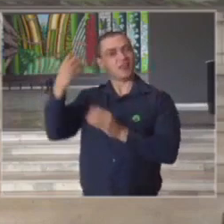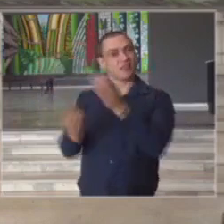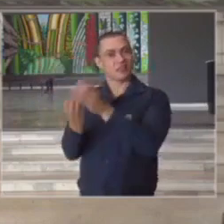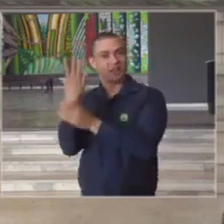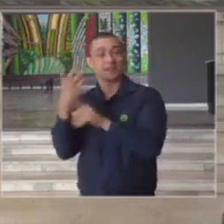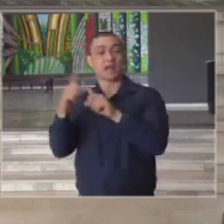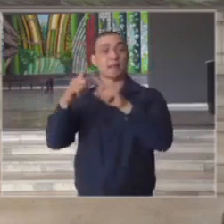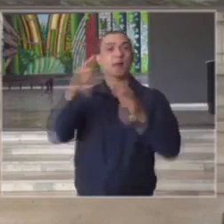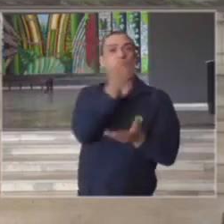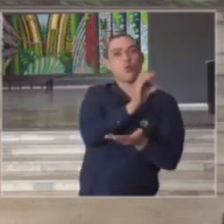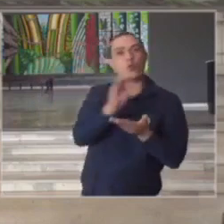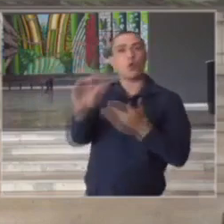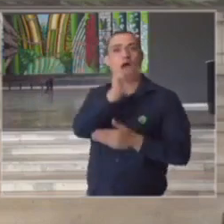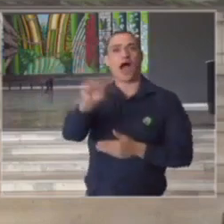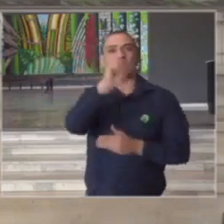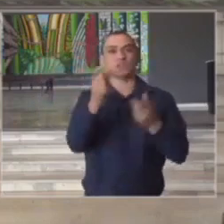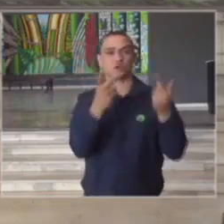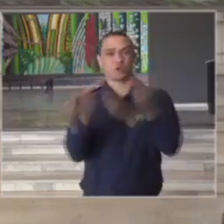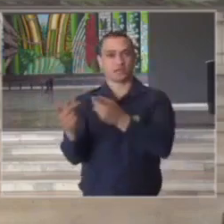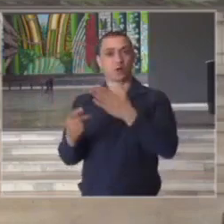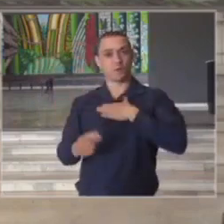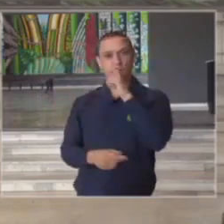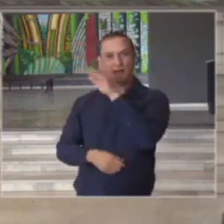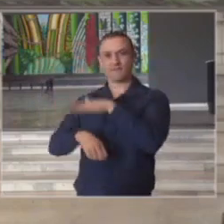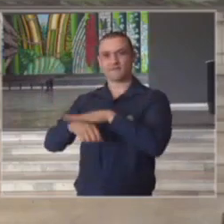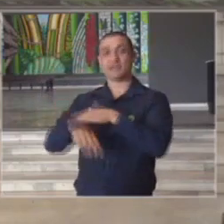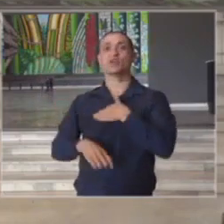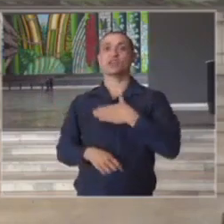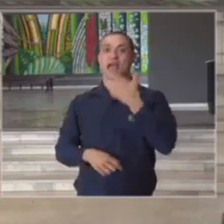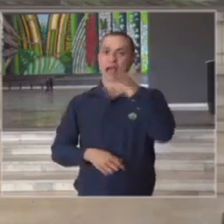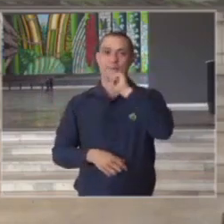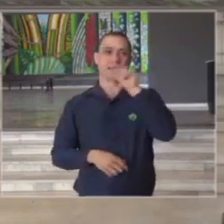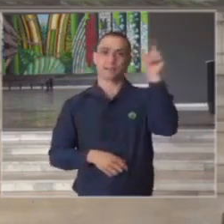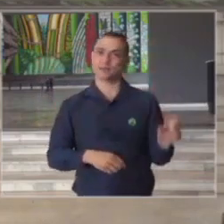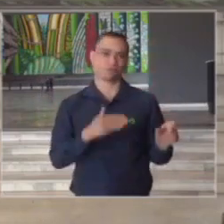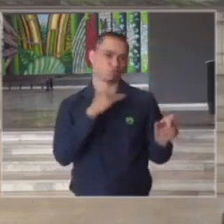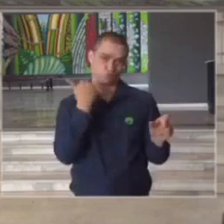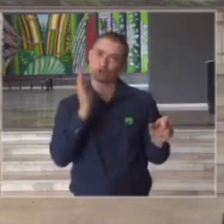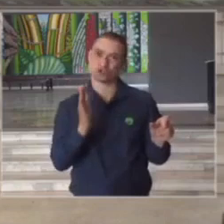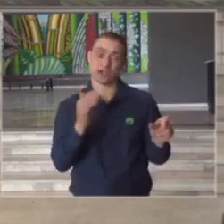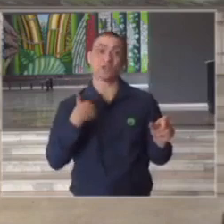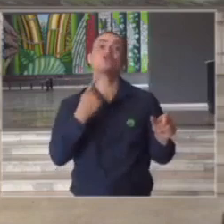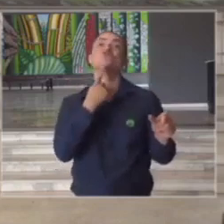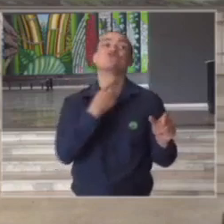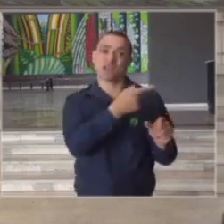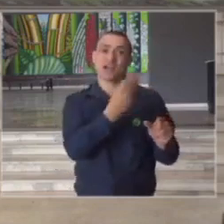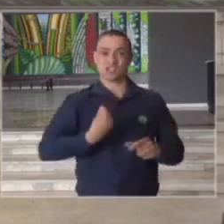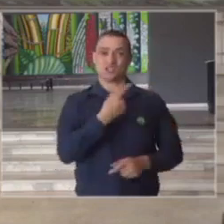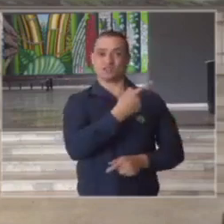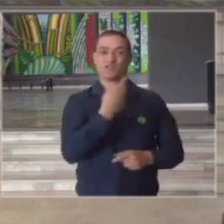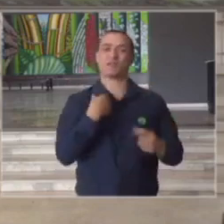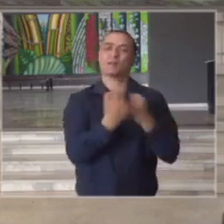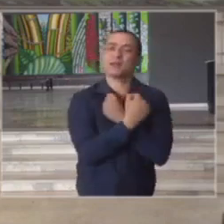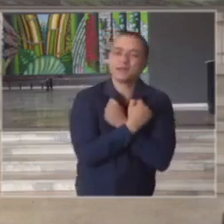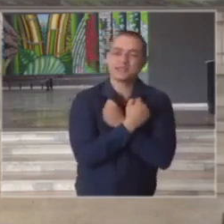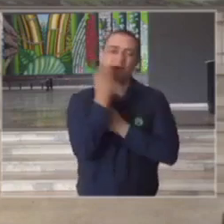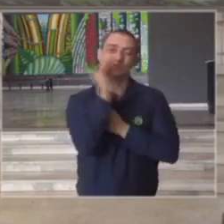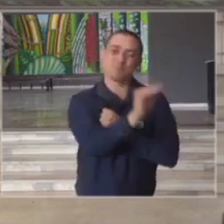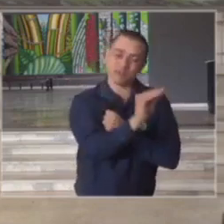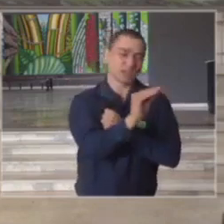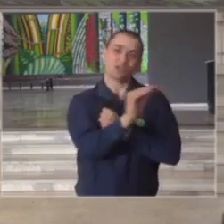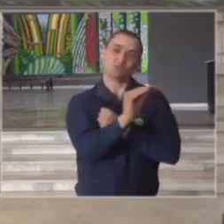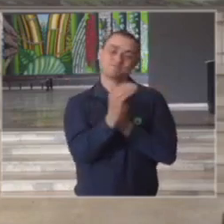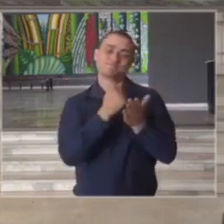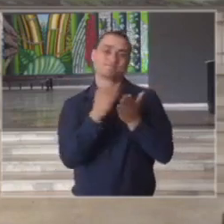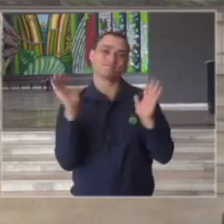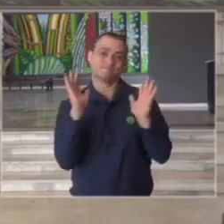pela associação comercial eu já não tenho minha mãe gostaria muito de tê-la para abraçá-la e beijá-la neste dia mas eu tenho